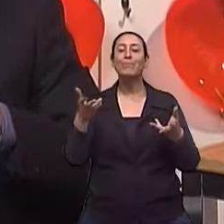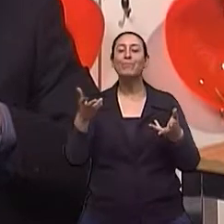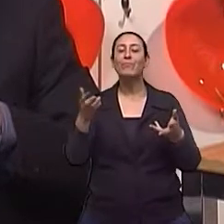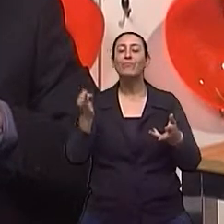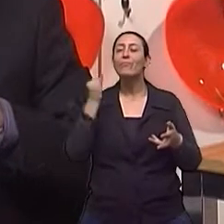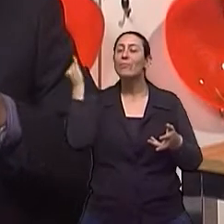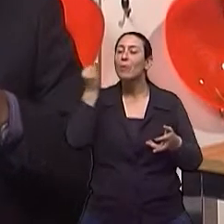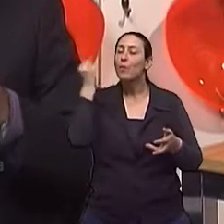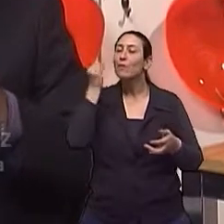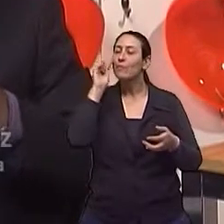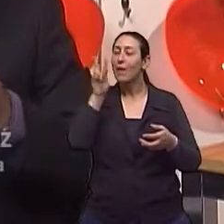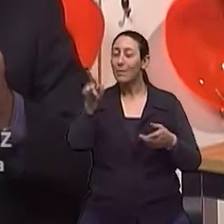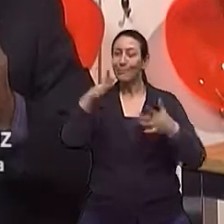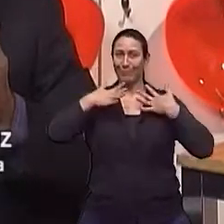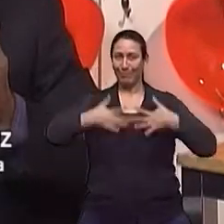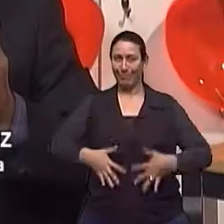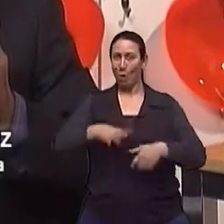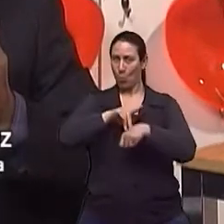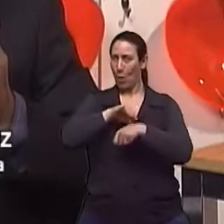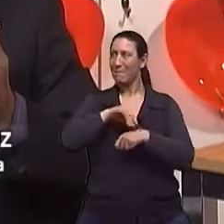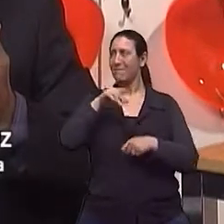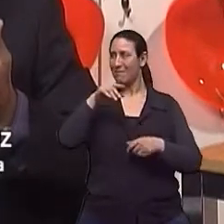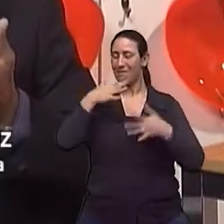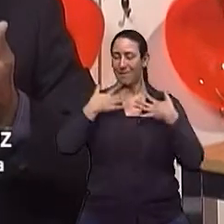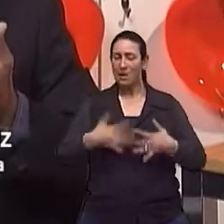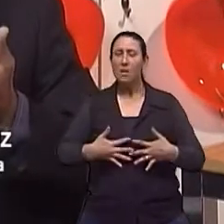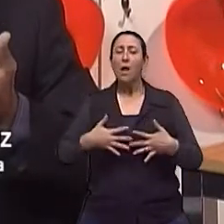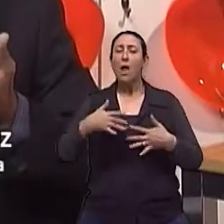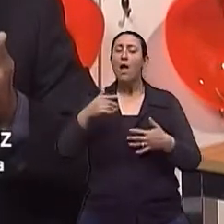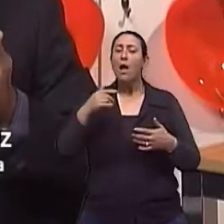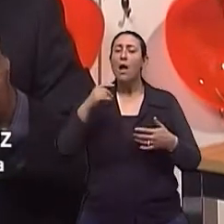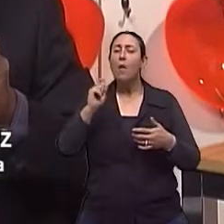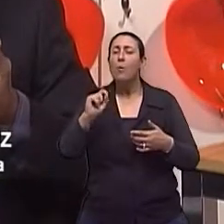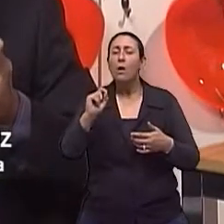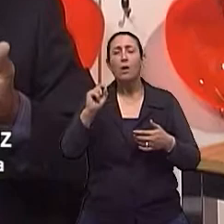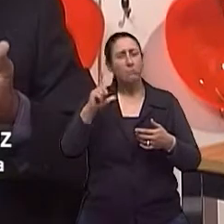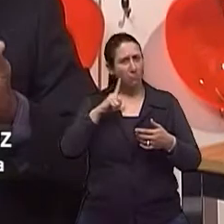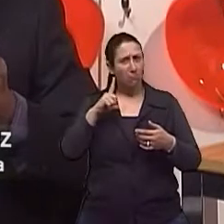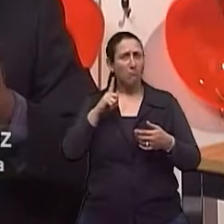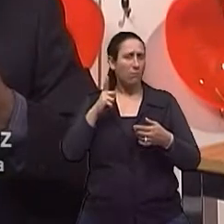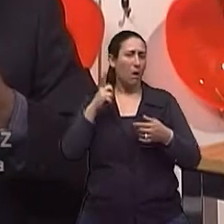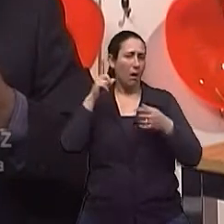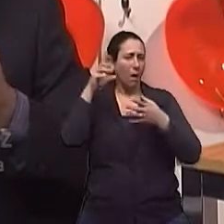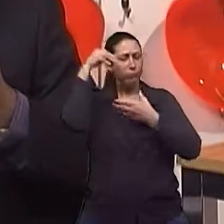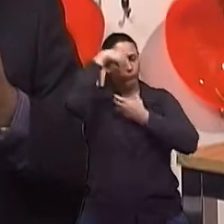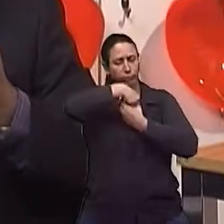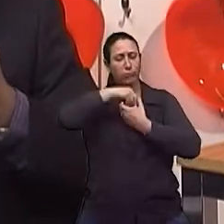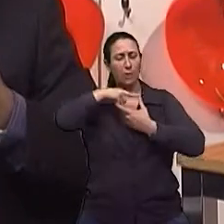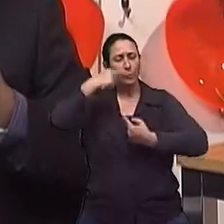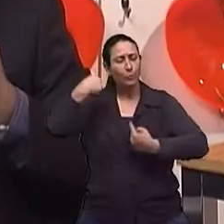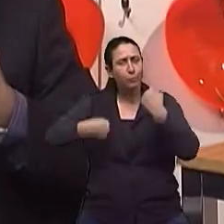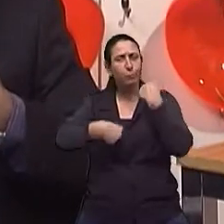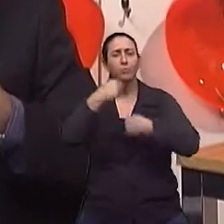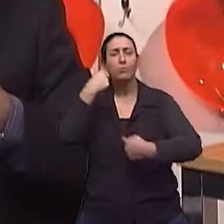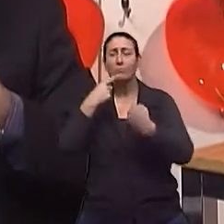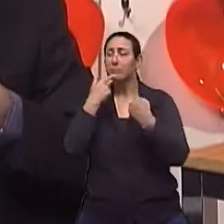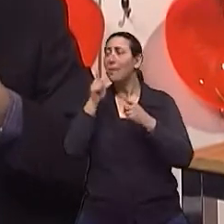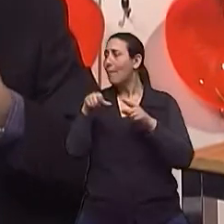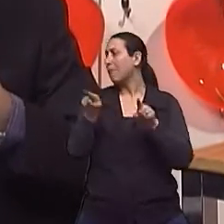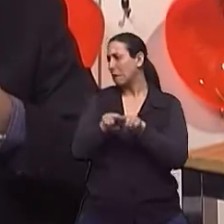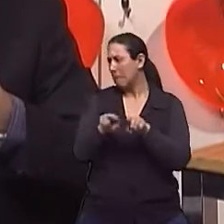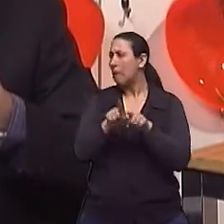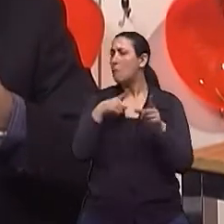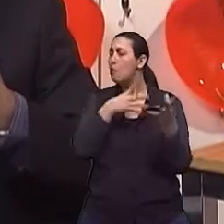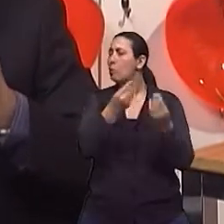parkinsonismo pela doença de Parkinson, parkinsonismo microvascular, que nós chamamos, também queria chamar a atenção do parkinsonismo medicamentoso.